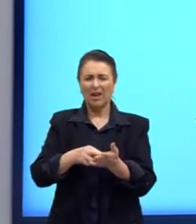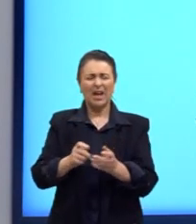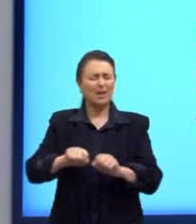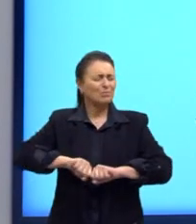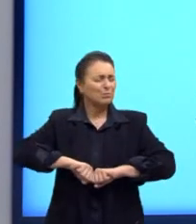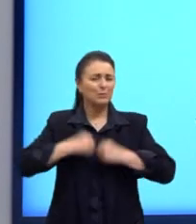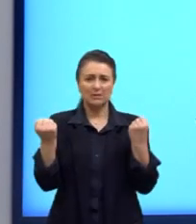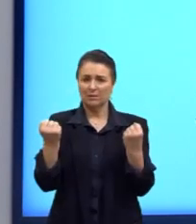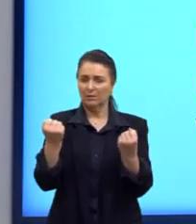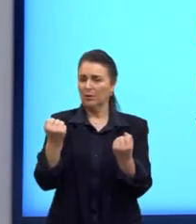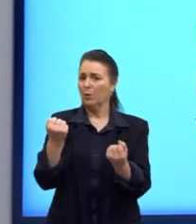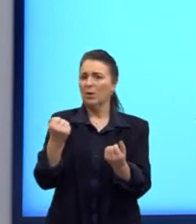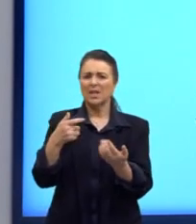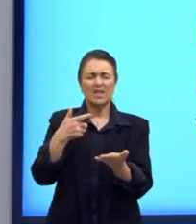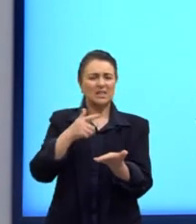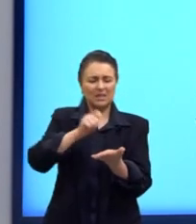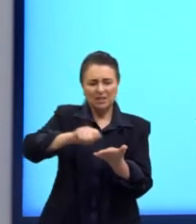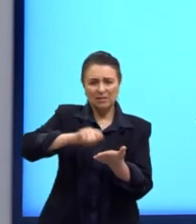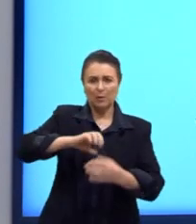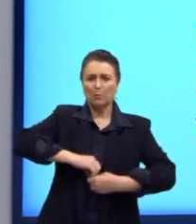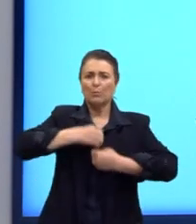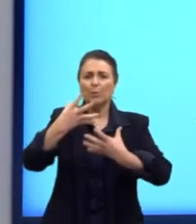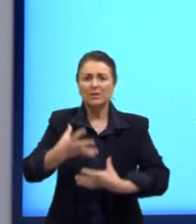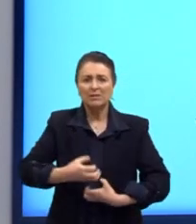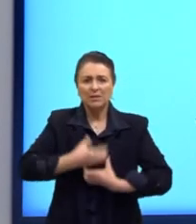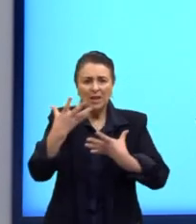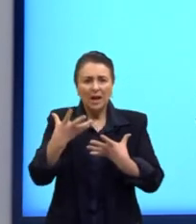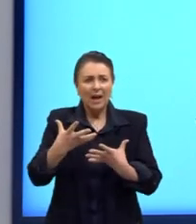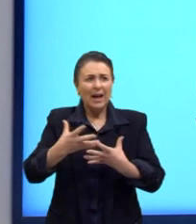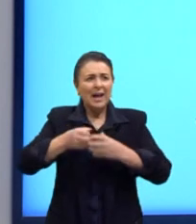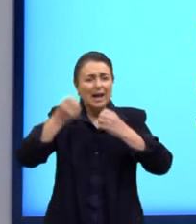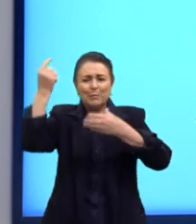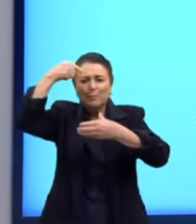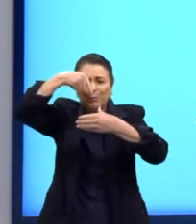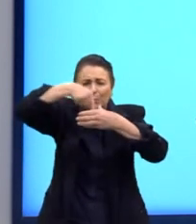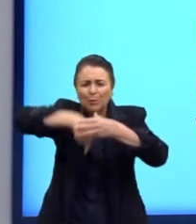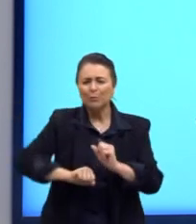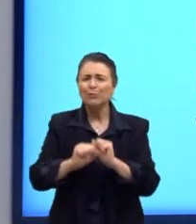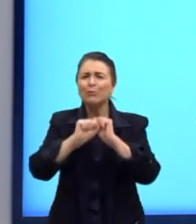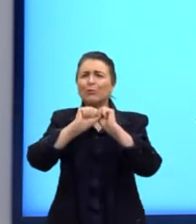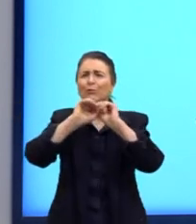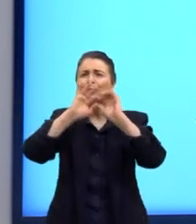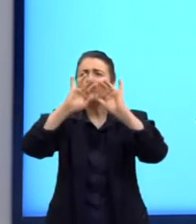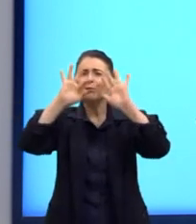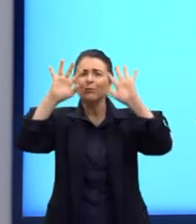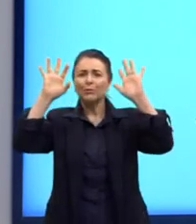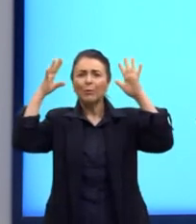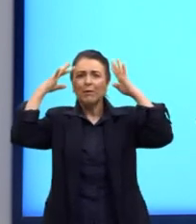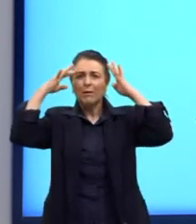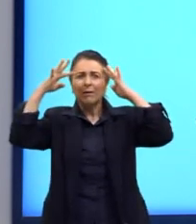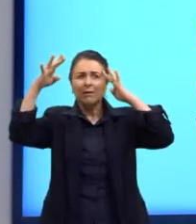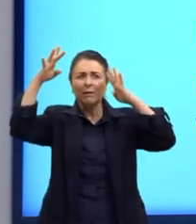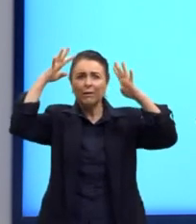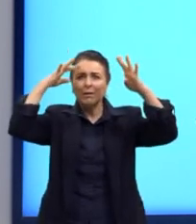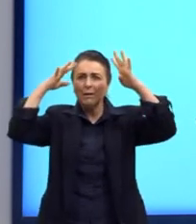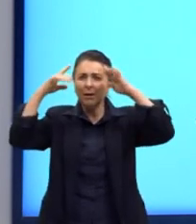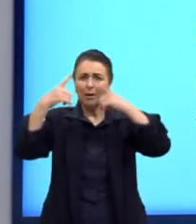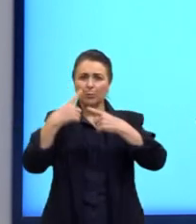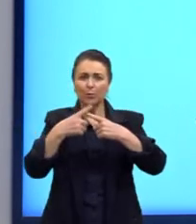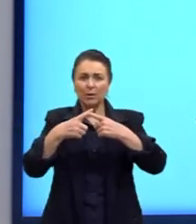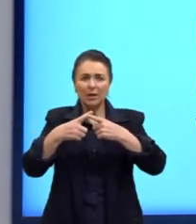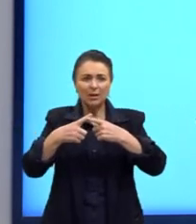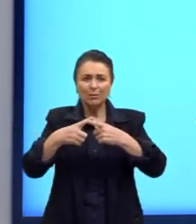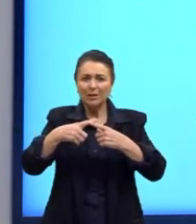porque escrever poesia tem que transceder a realidade. É por isso que o poeta escreve, porque ele está transcedendo esse